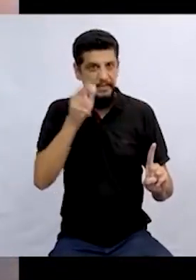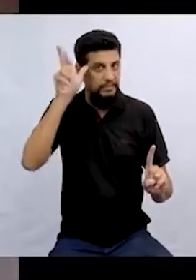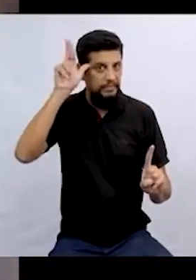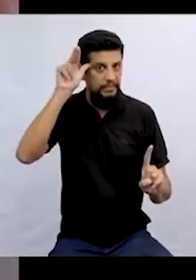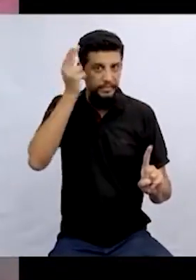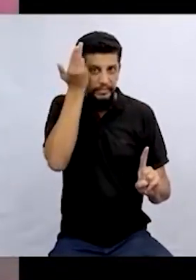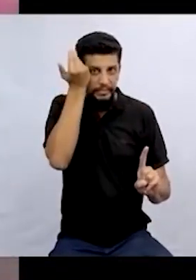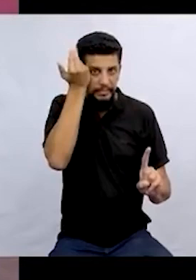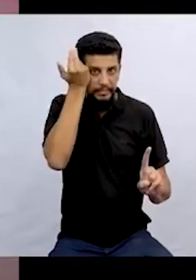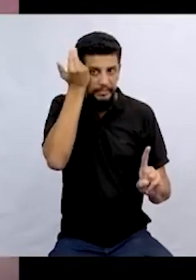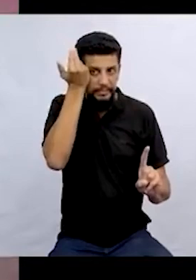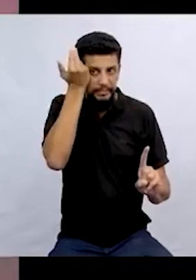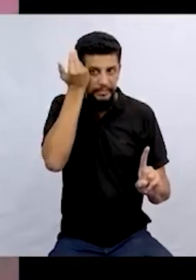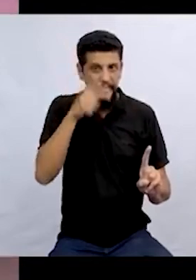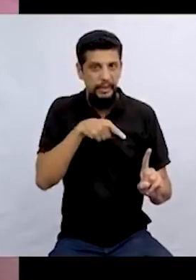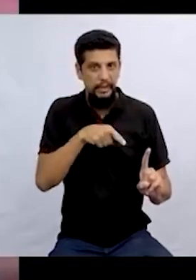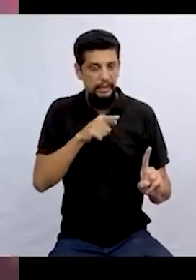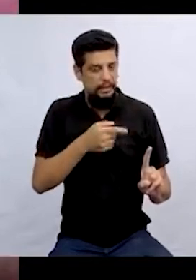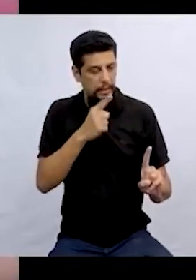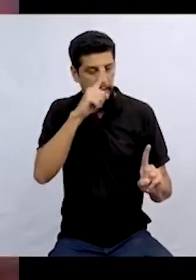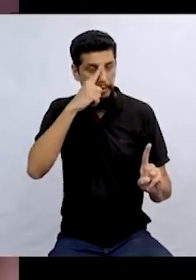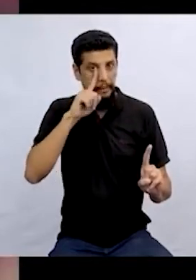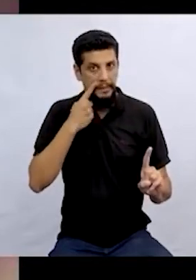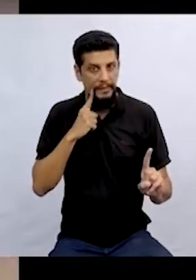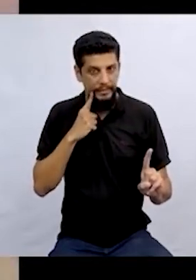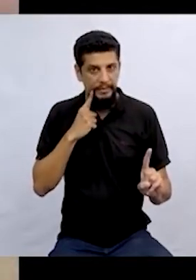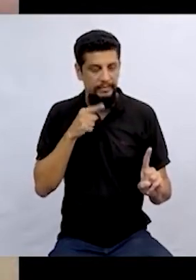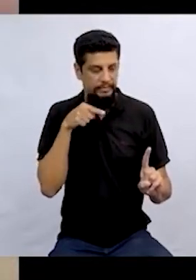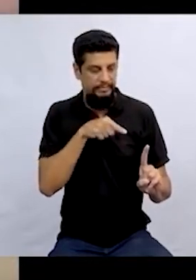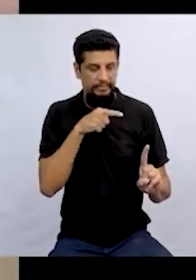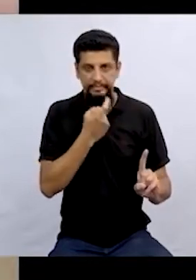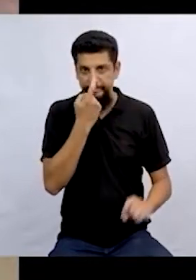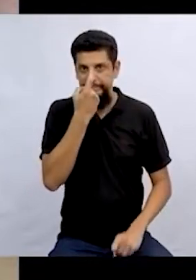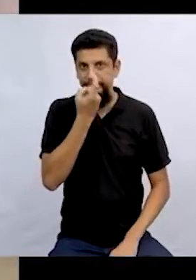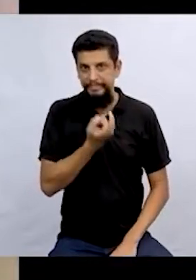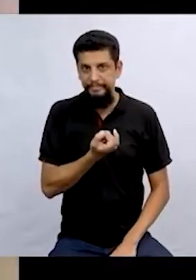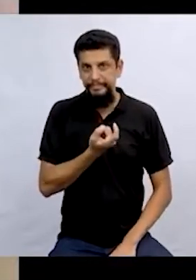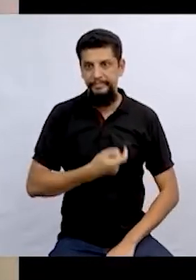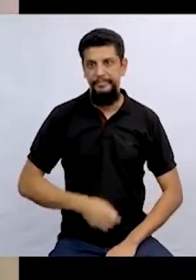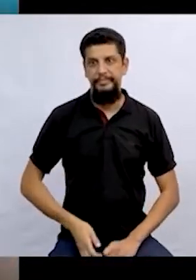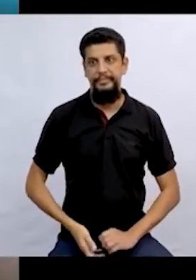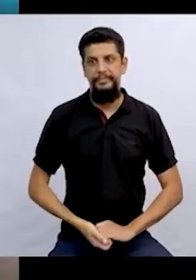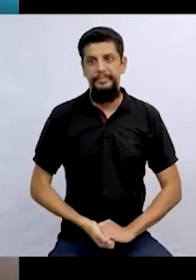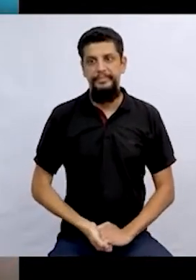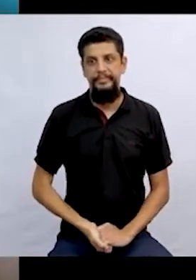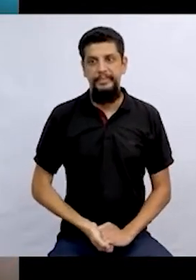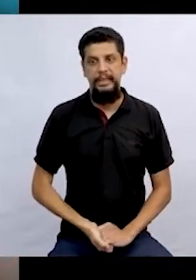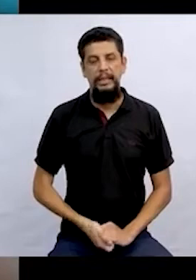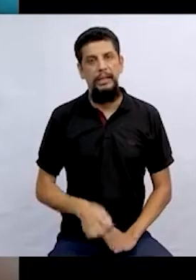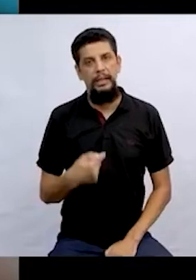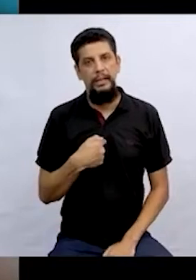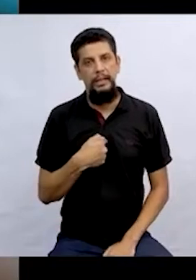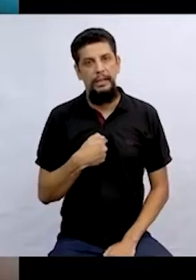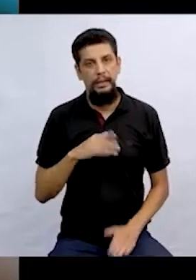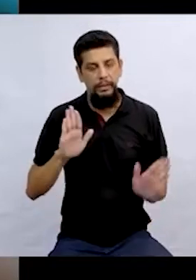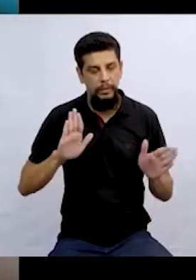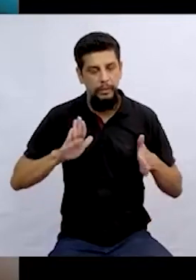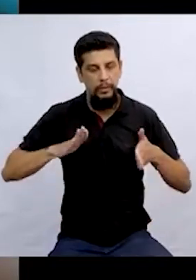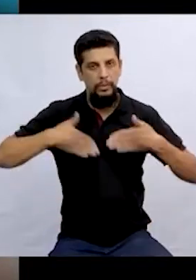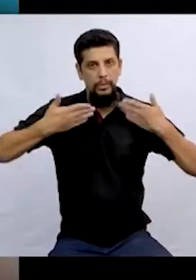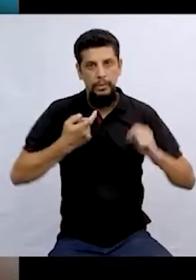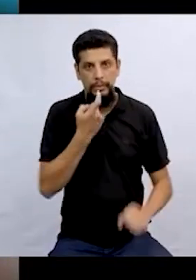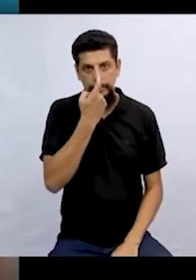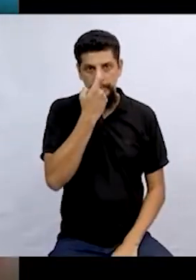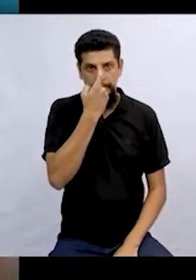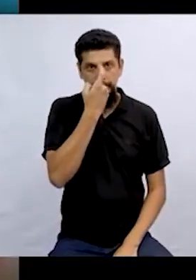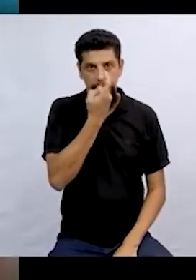e ela ia chorar abacalhadamente. Eu ia assustar